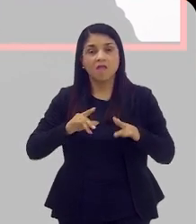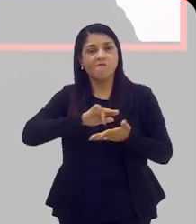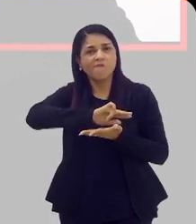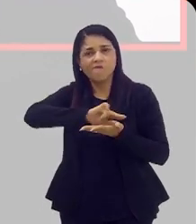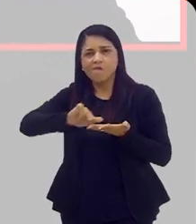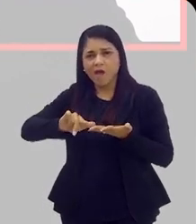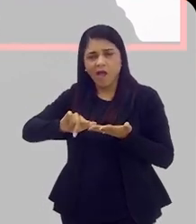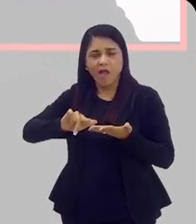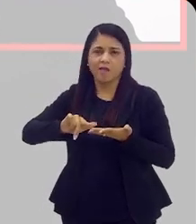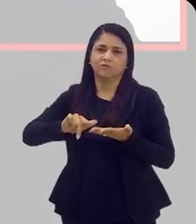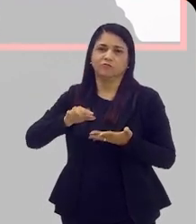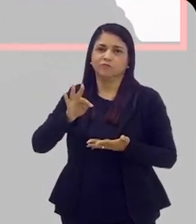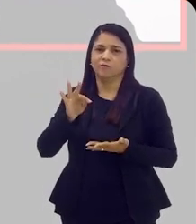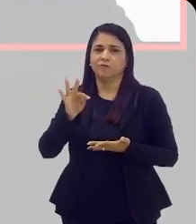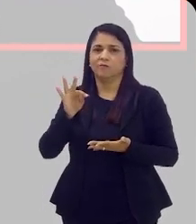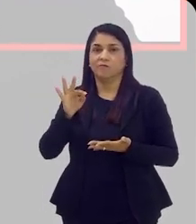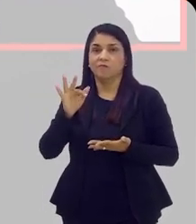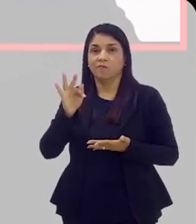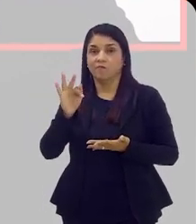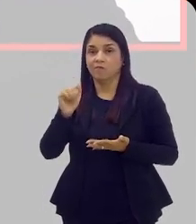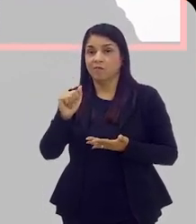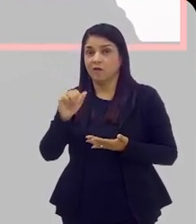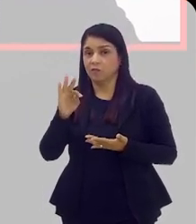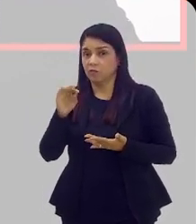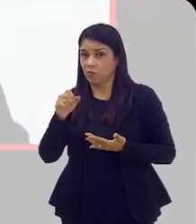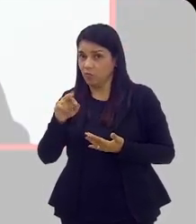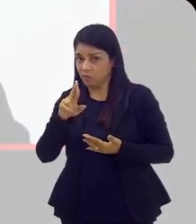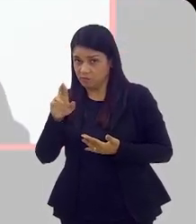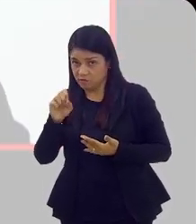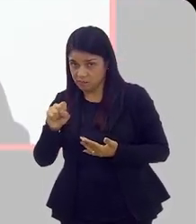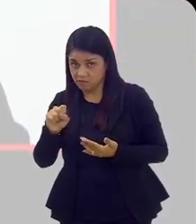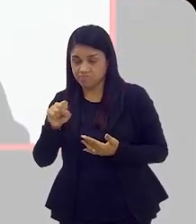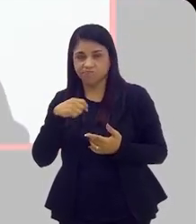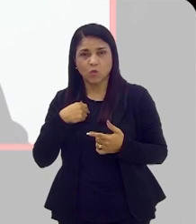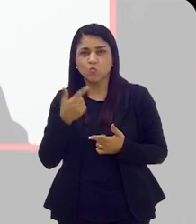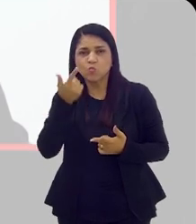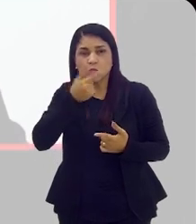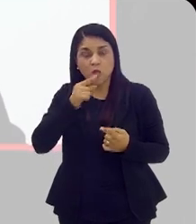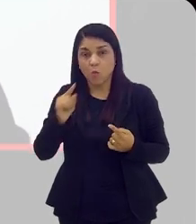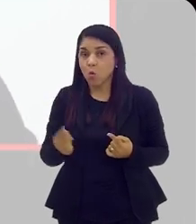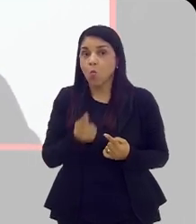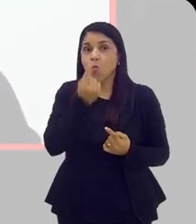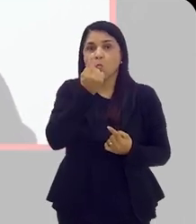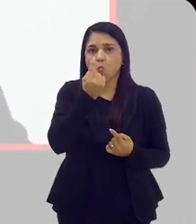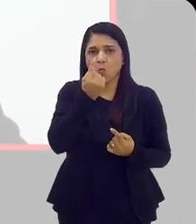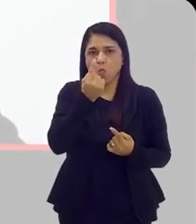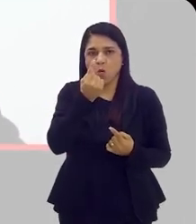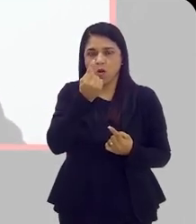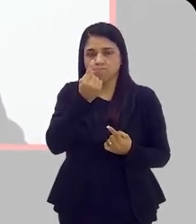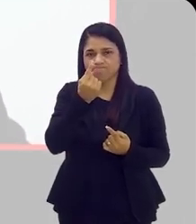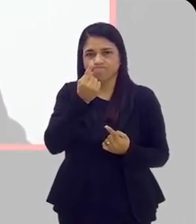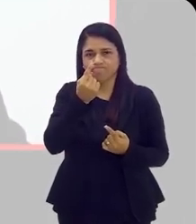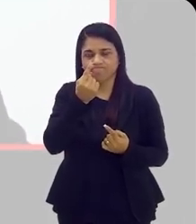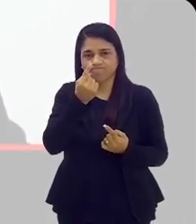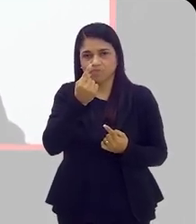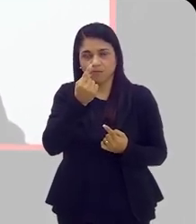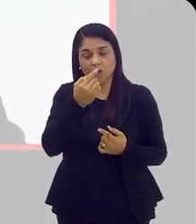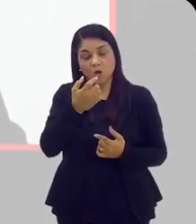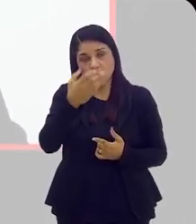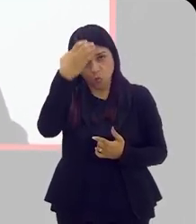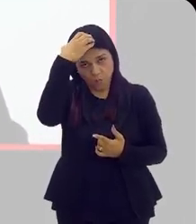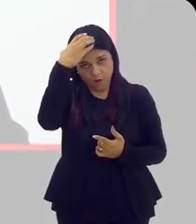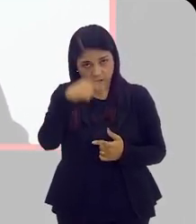multifatorial. Ou seja, a gente não consegue apontar um único culpado. Mas a gente